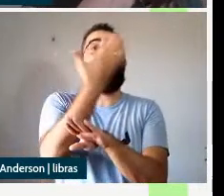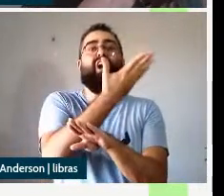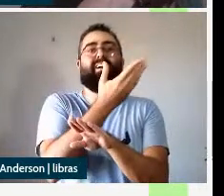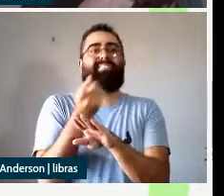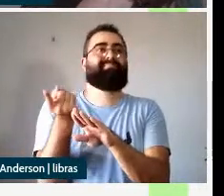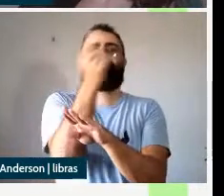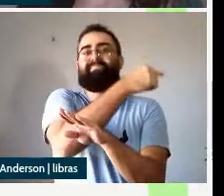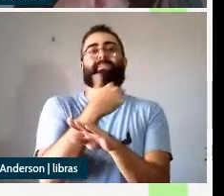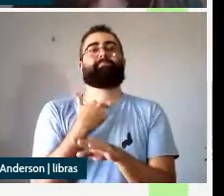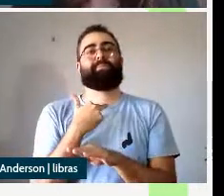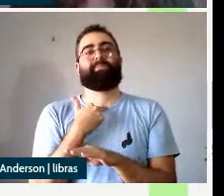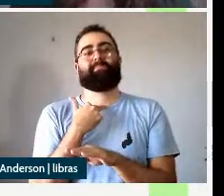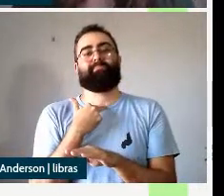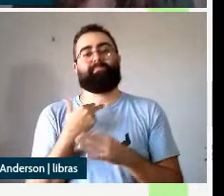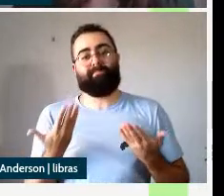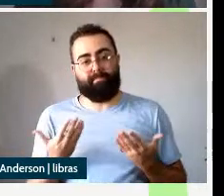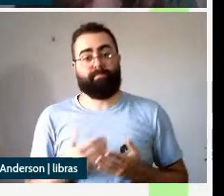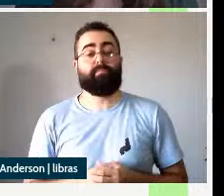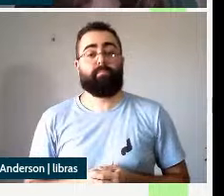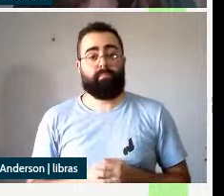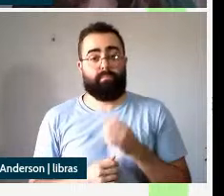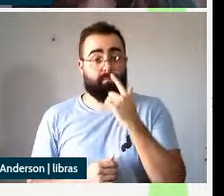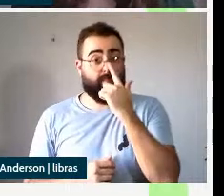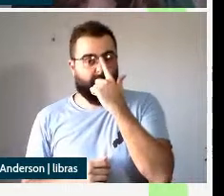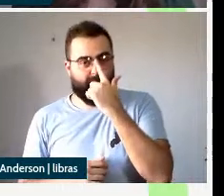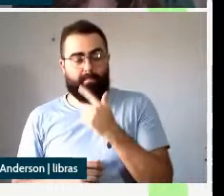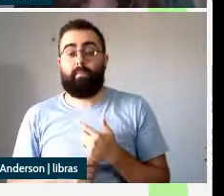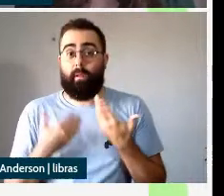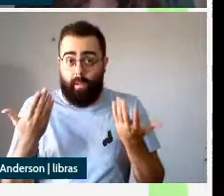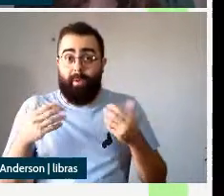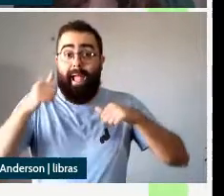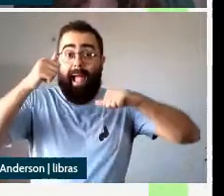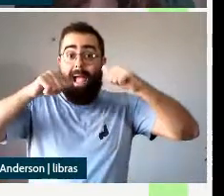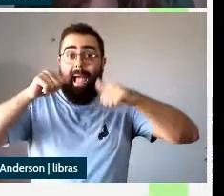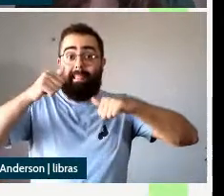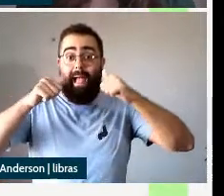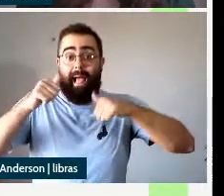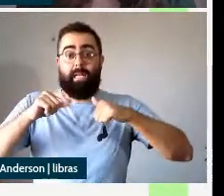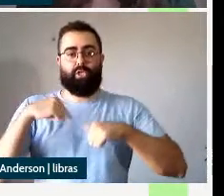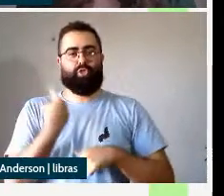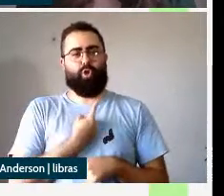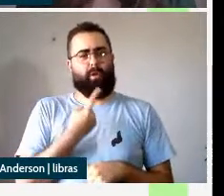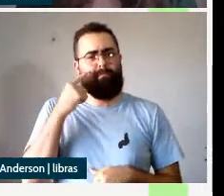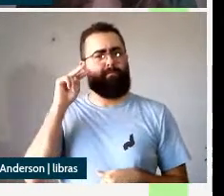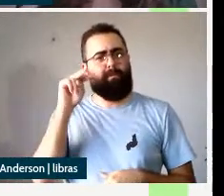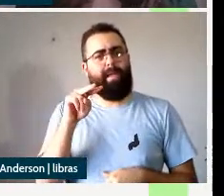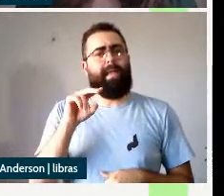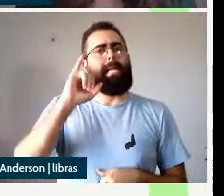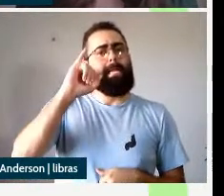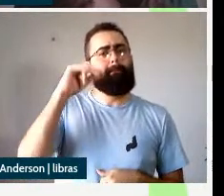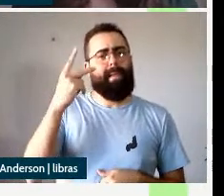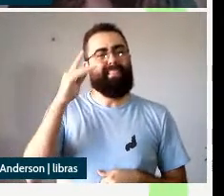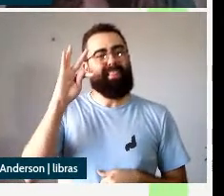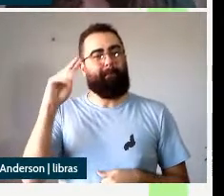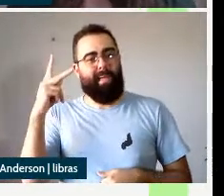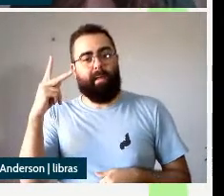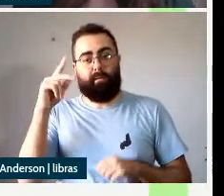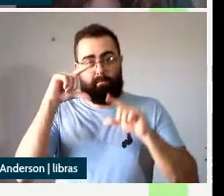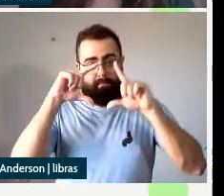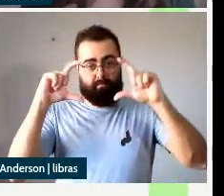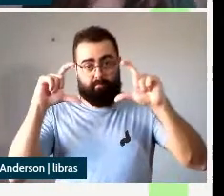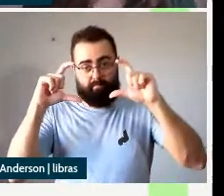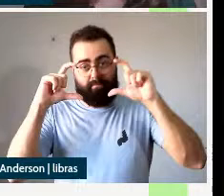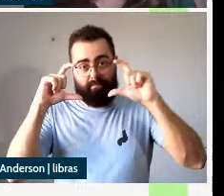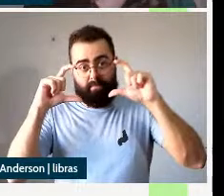as análises que prevejam o TP em vez da small clause como o único domínio para sentenças como essas